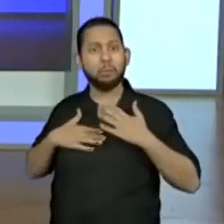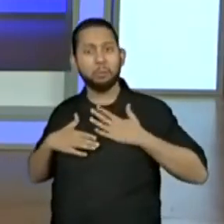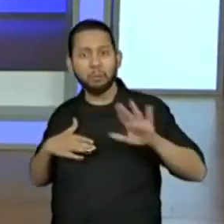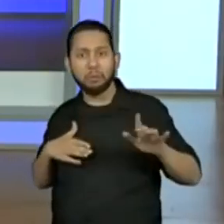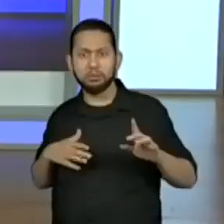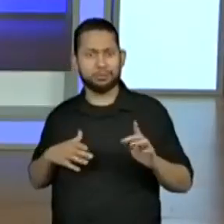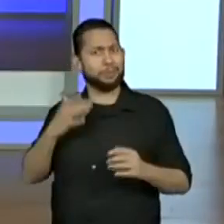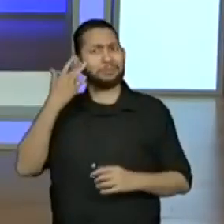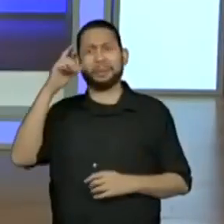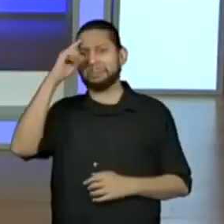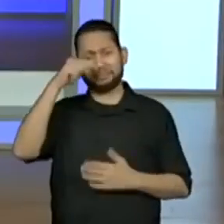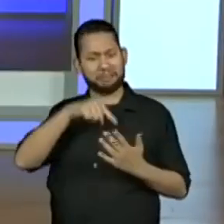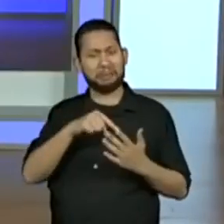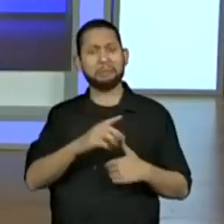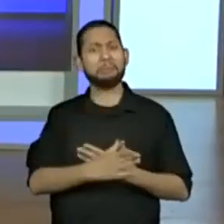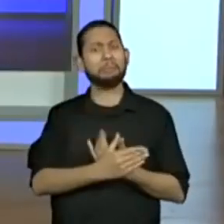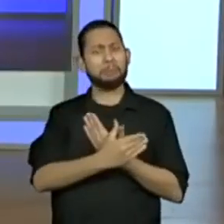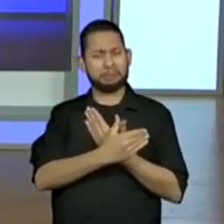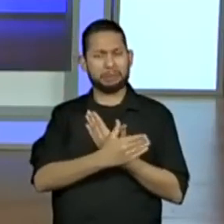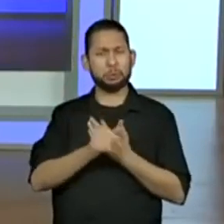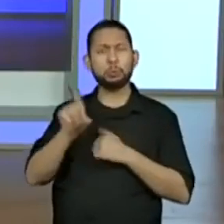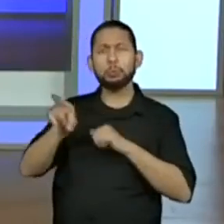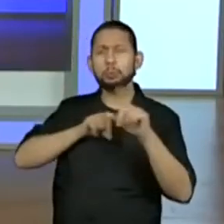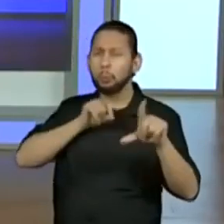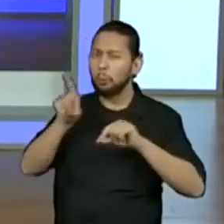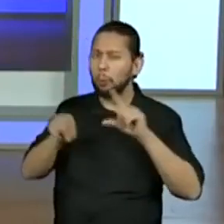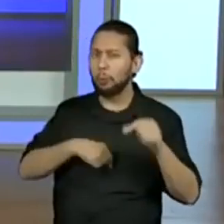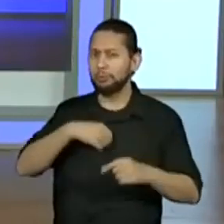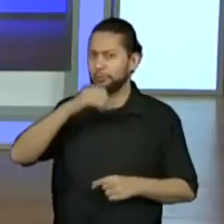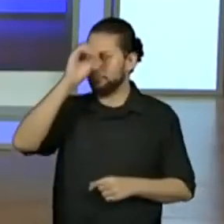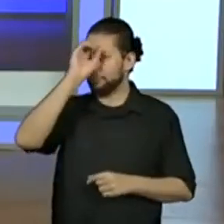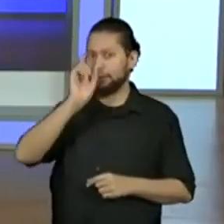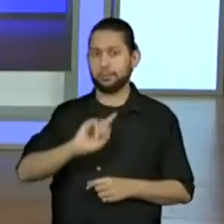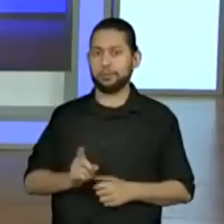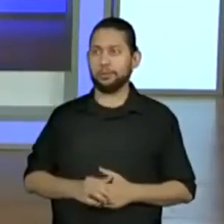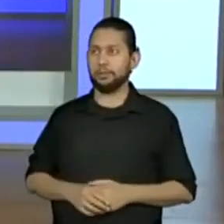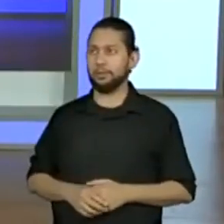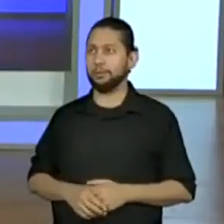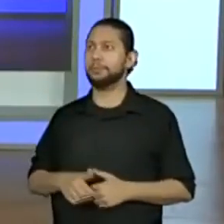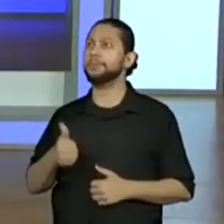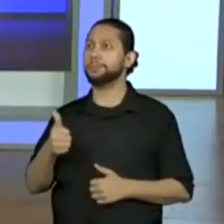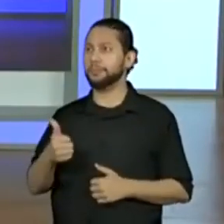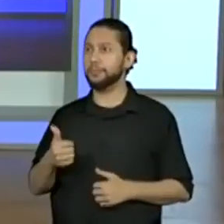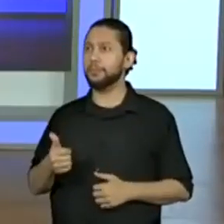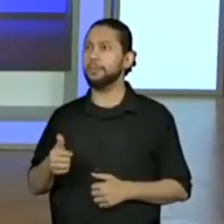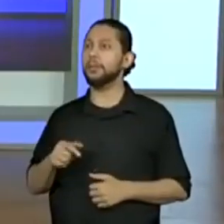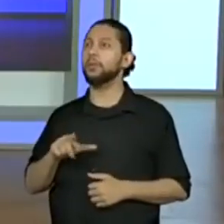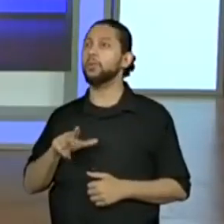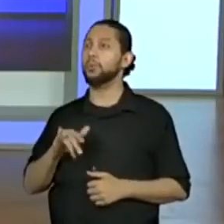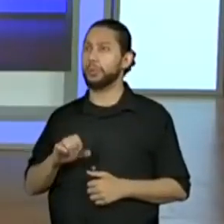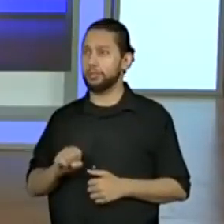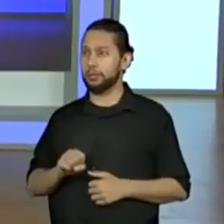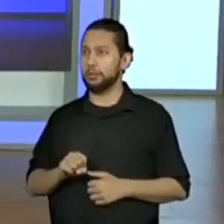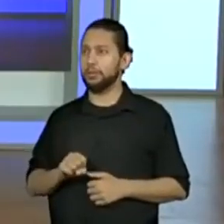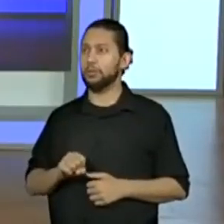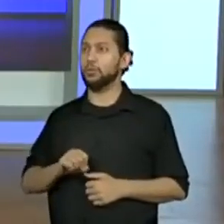Riana falando que adorou o texto porque ama a natureza, aluna da professora Bárbara, legal. Luísa, Jorge, João, Yasmin, Ana,